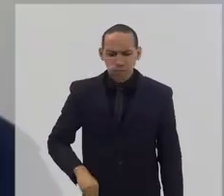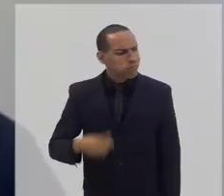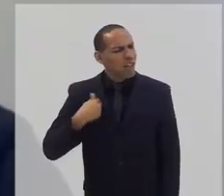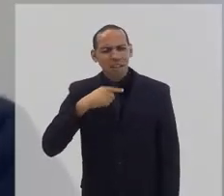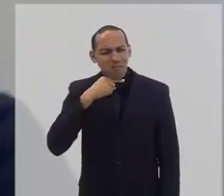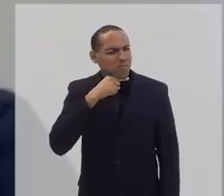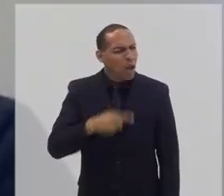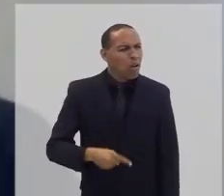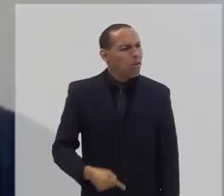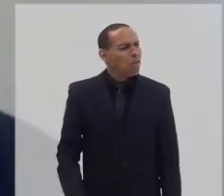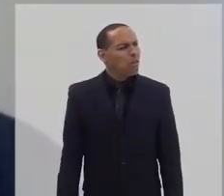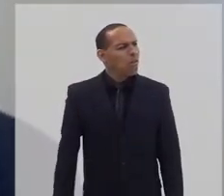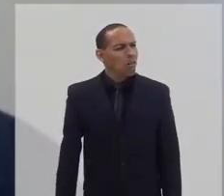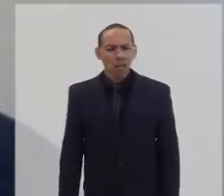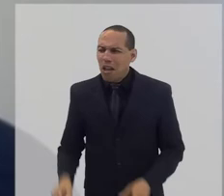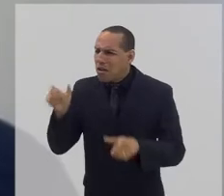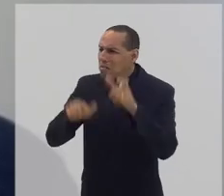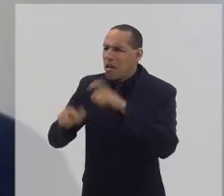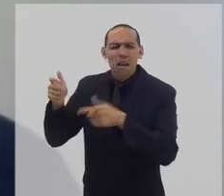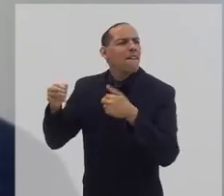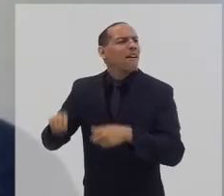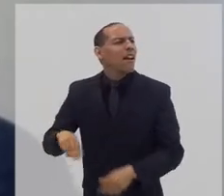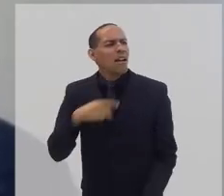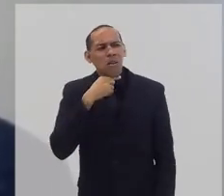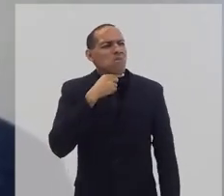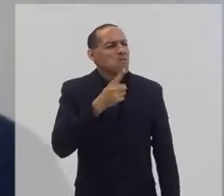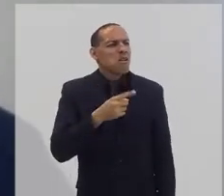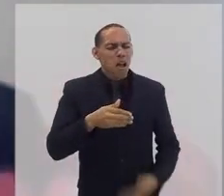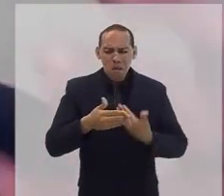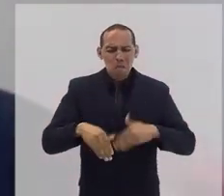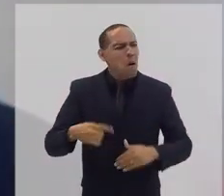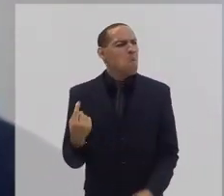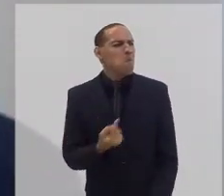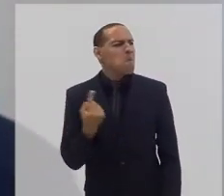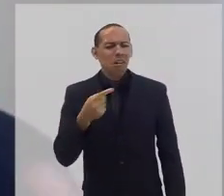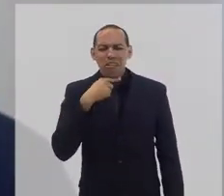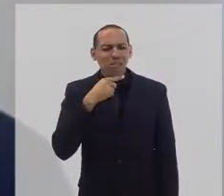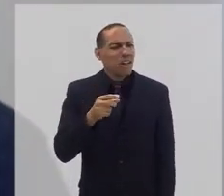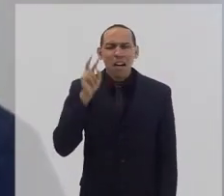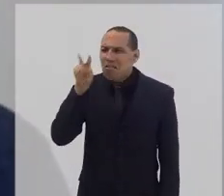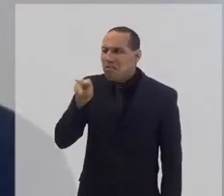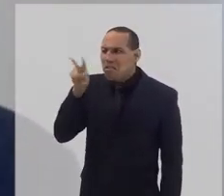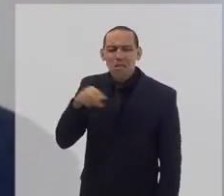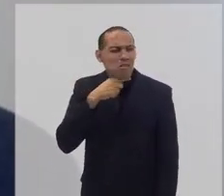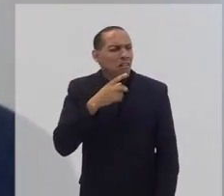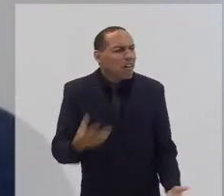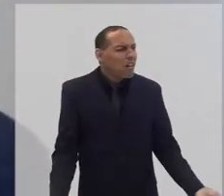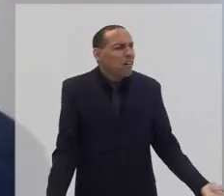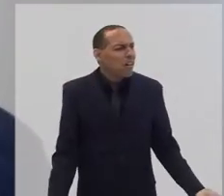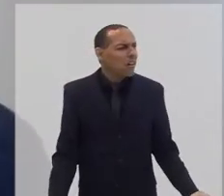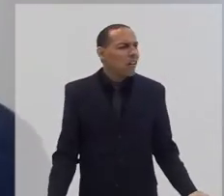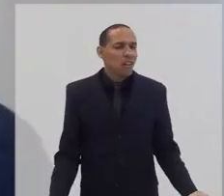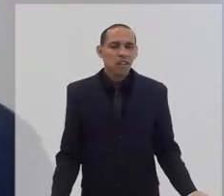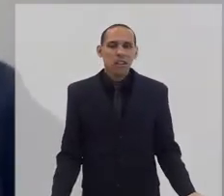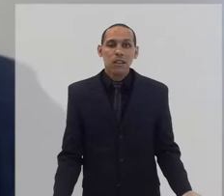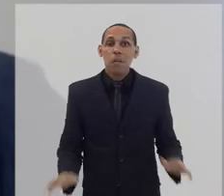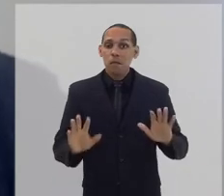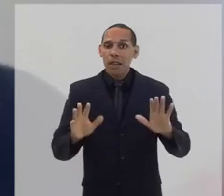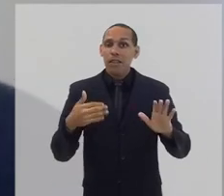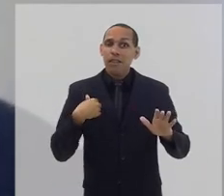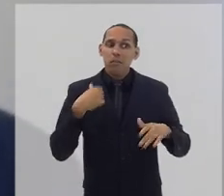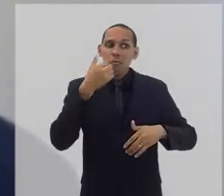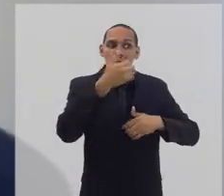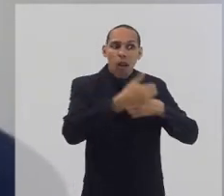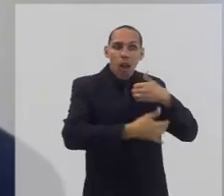não fazer prova sozinho, não enxergar o que está escrito no quadro. Mas eu tive espaço para colocar a minha fraqueza, a minha